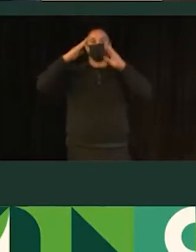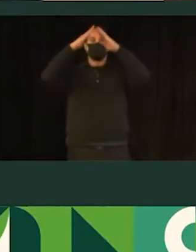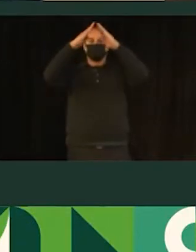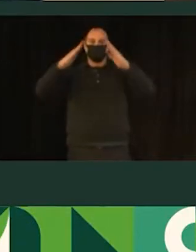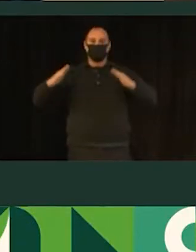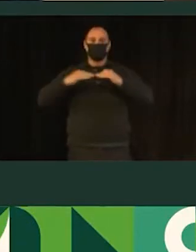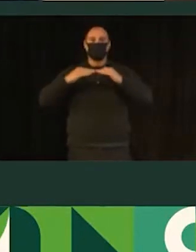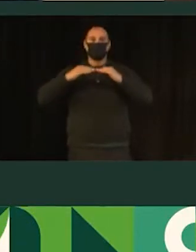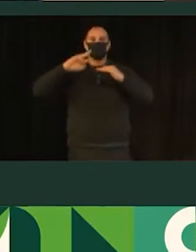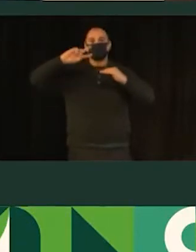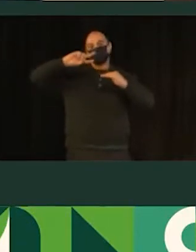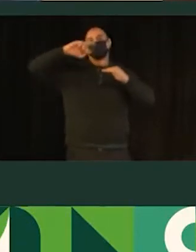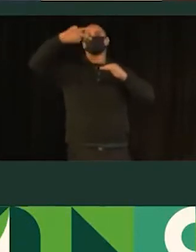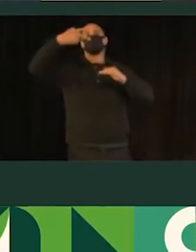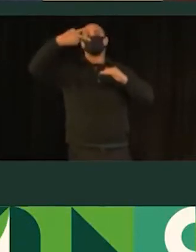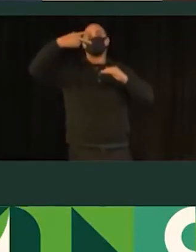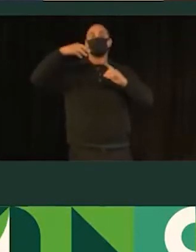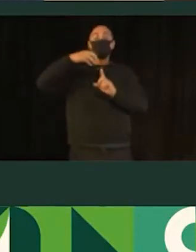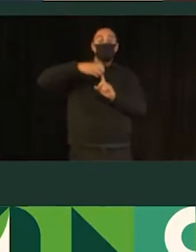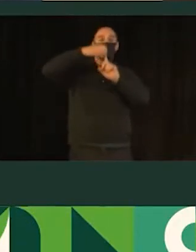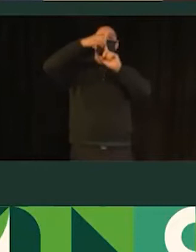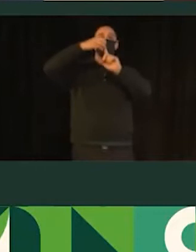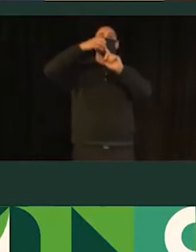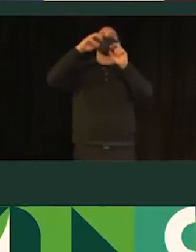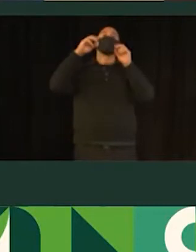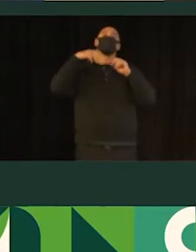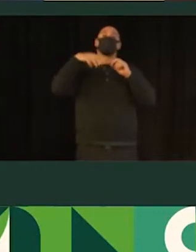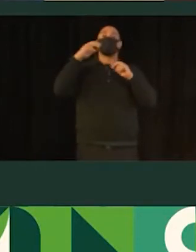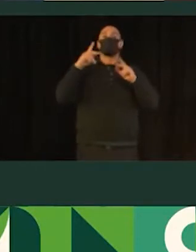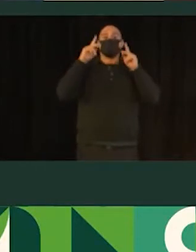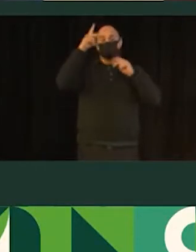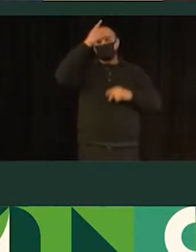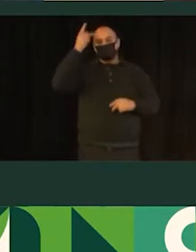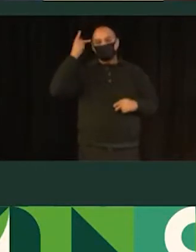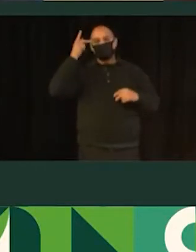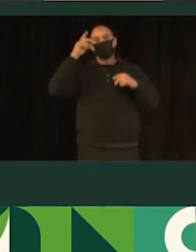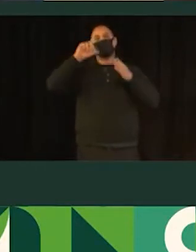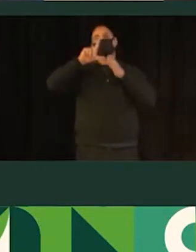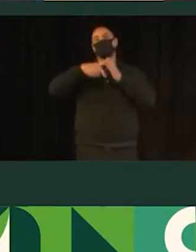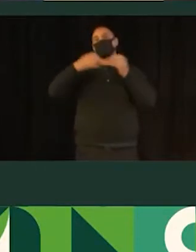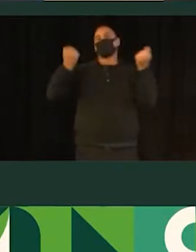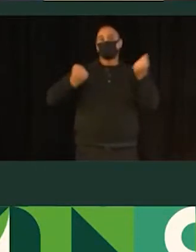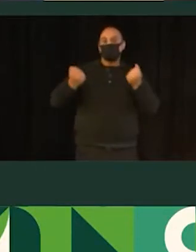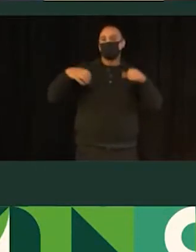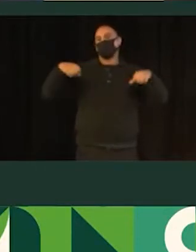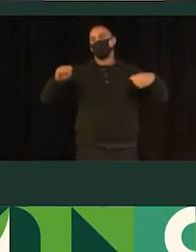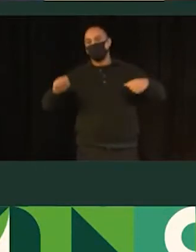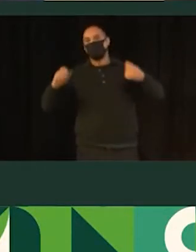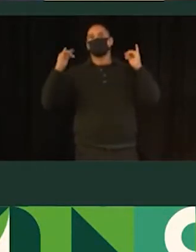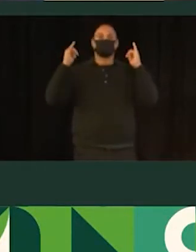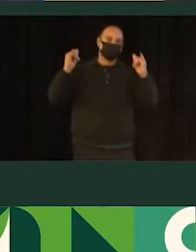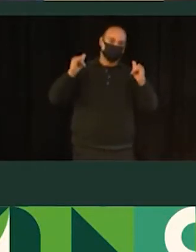ciclistas, transporte público, transporte de carga e carros e motos. A ideia é que a gente precisa, então, priorizar esses usuários